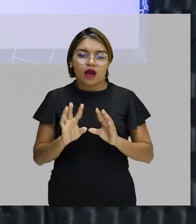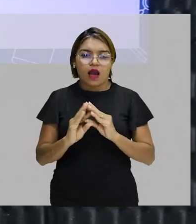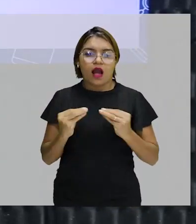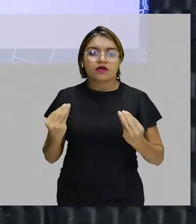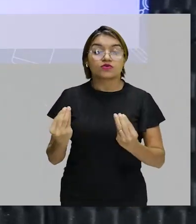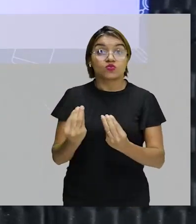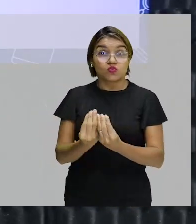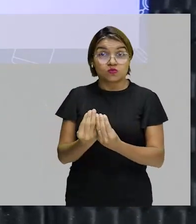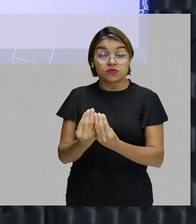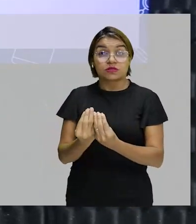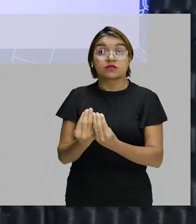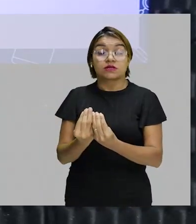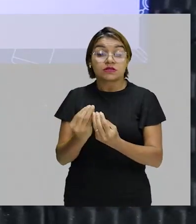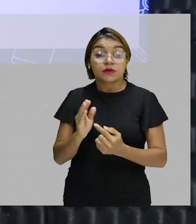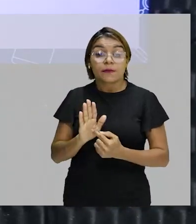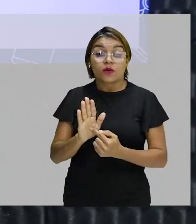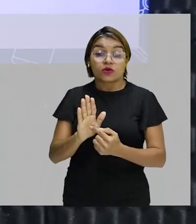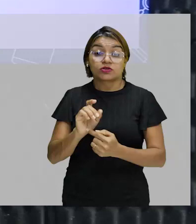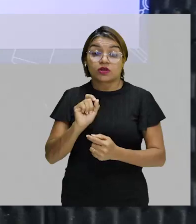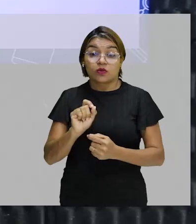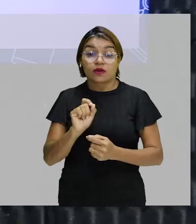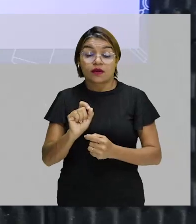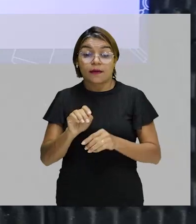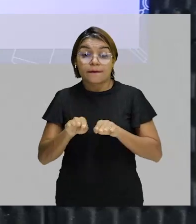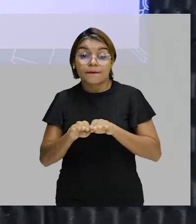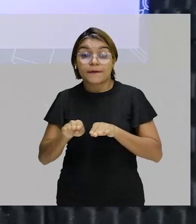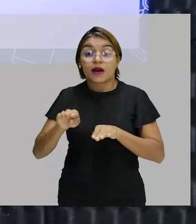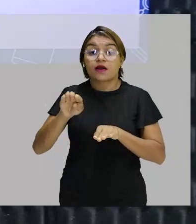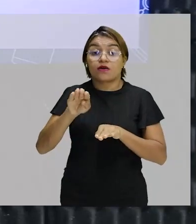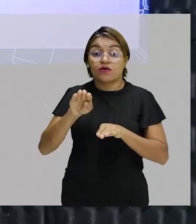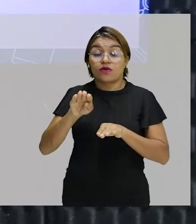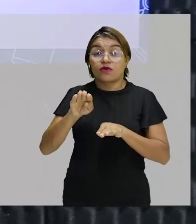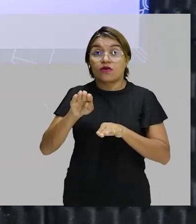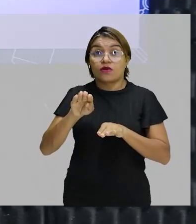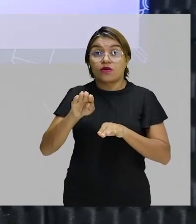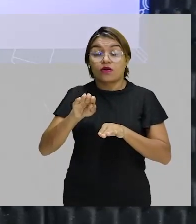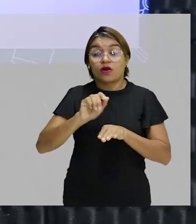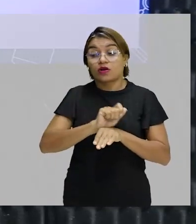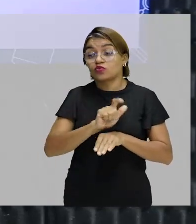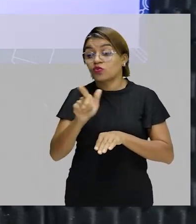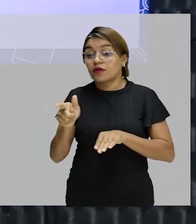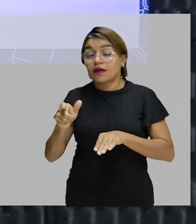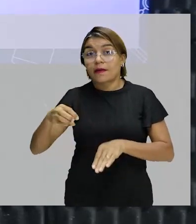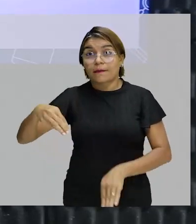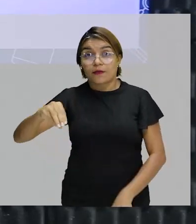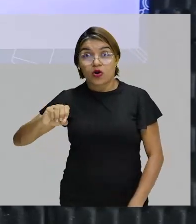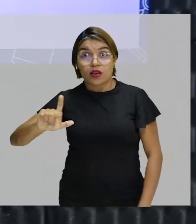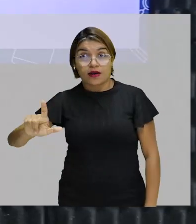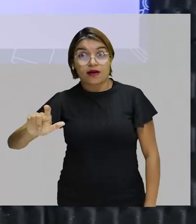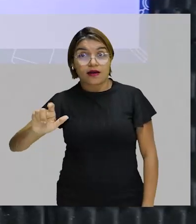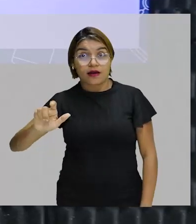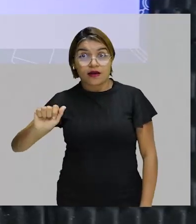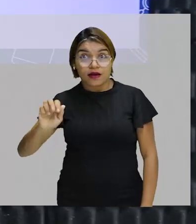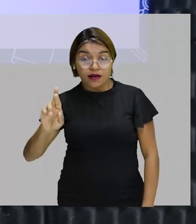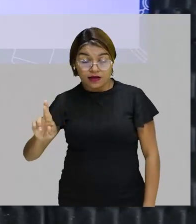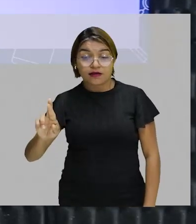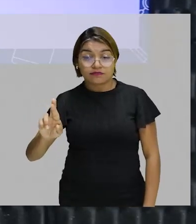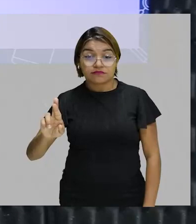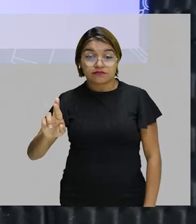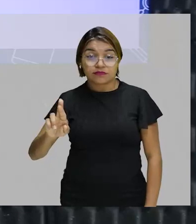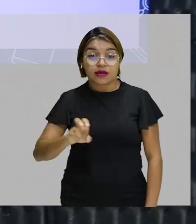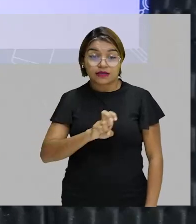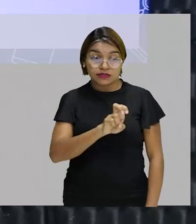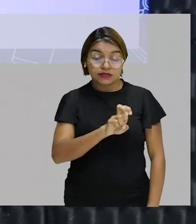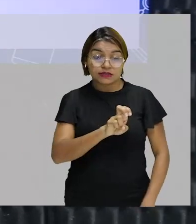massa da amostra é maior do que a massa molar, certo? A massa da amostra 51 gramas, a